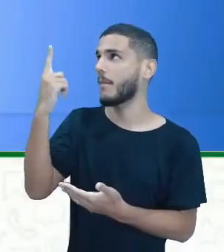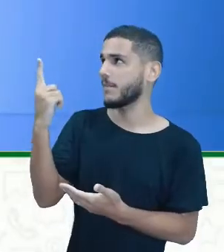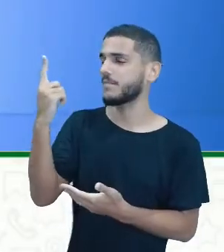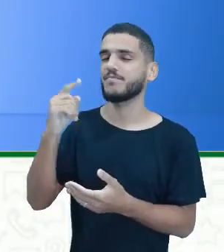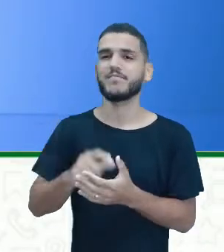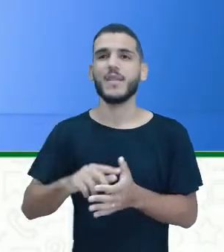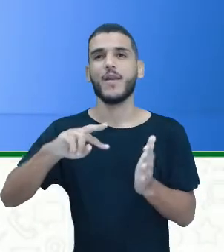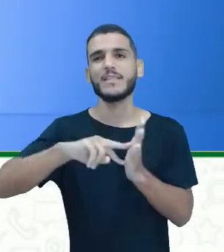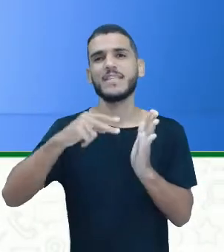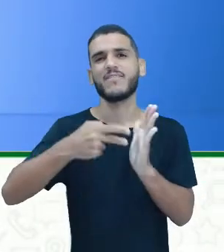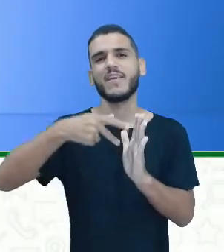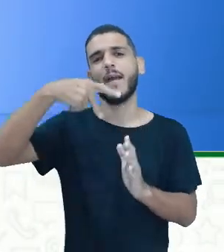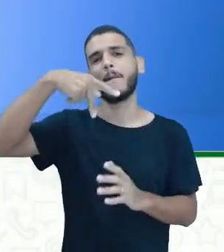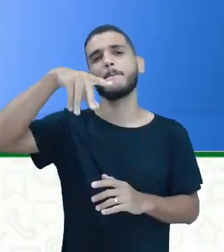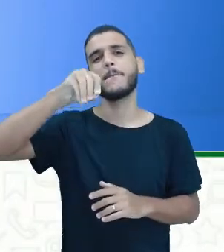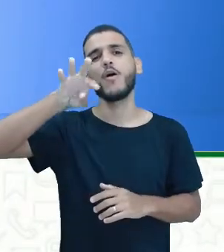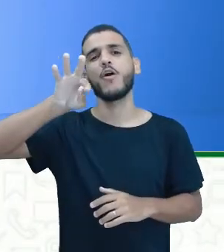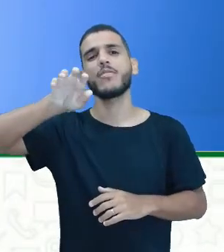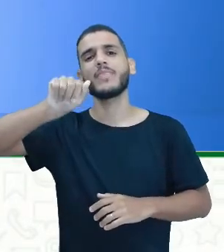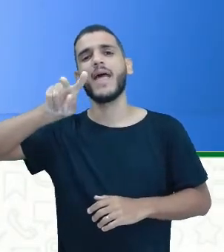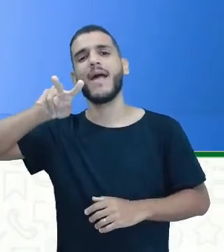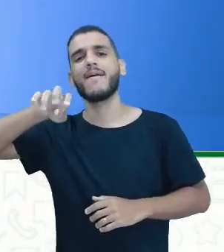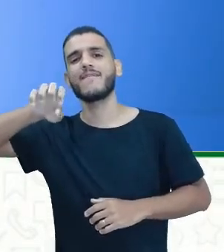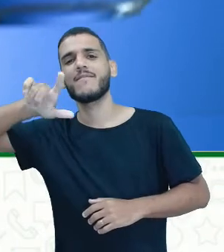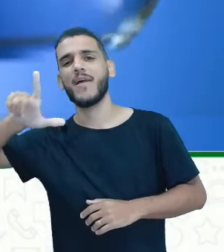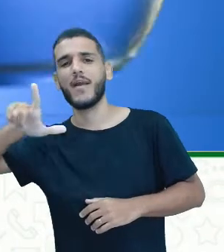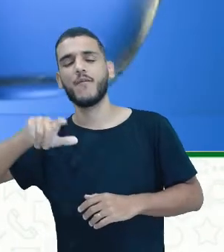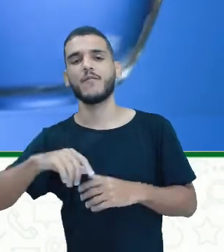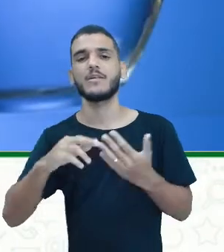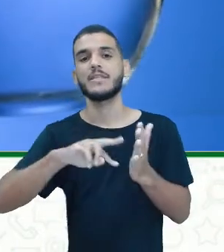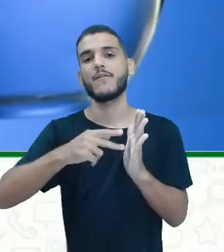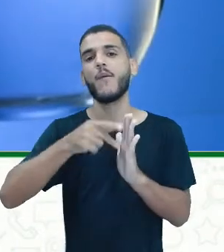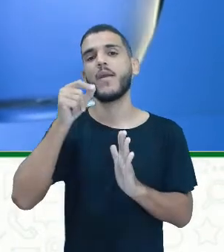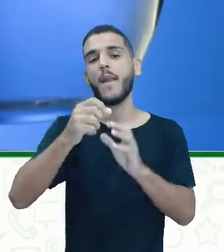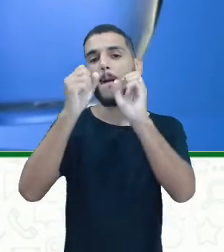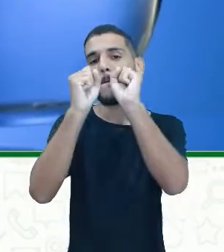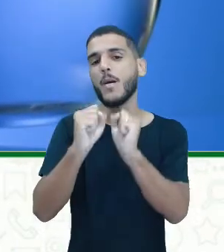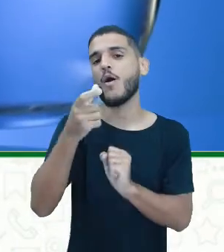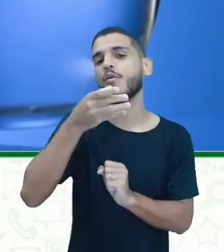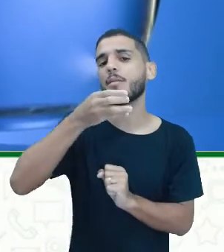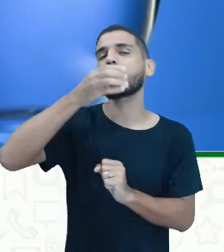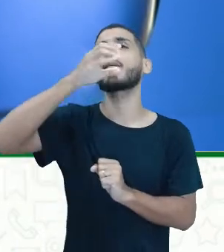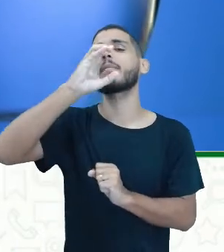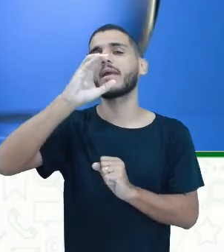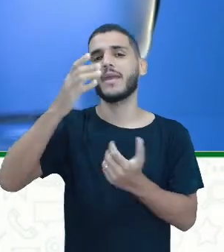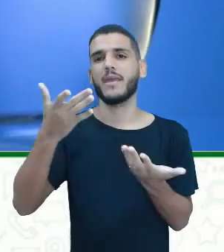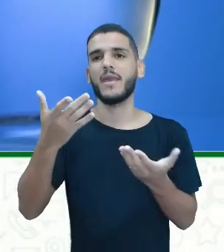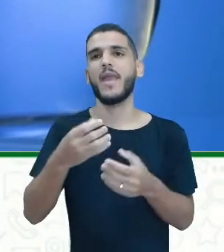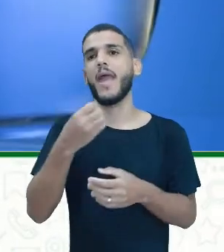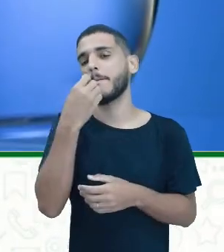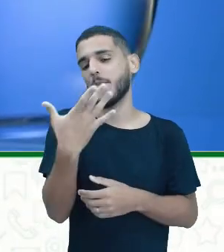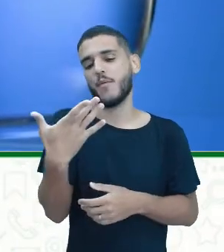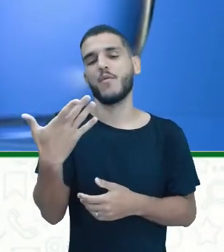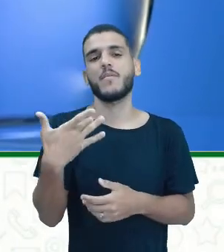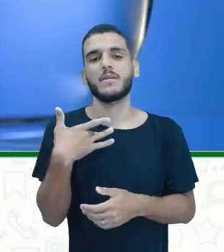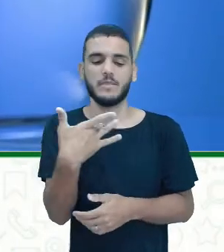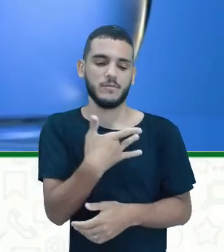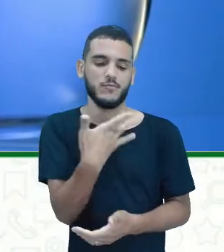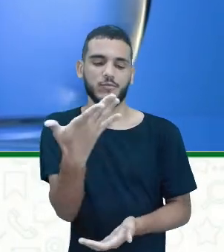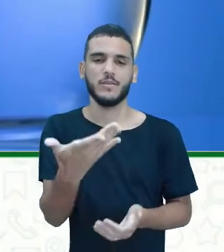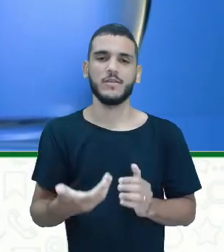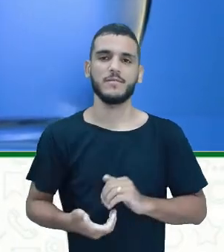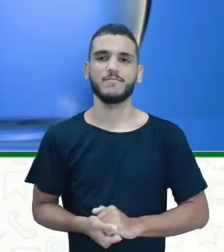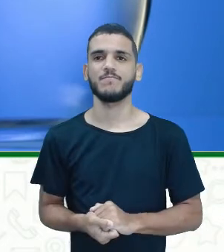Olha só, potável é que se pode beber, que serve para beber, tá certo?